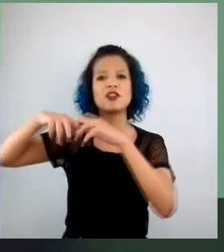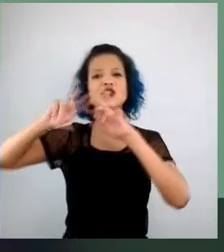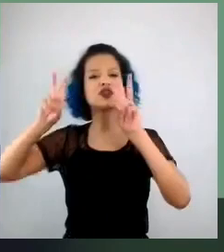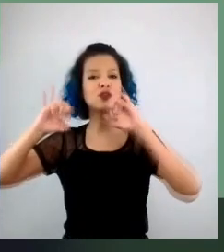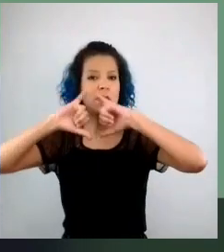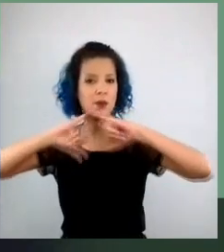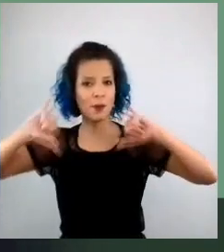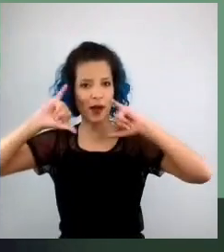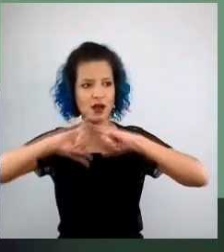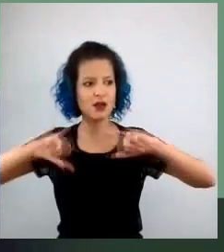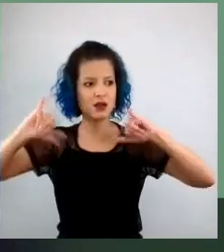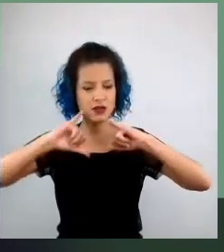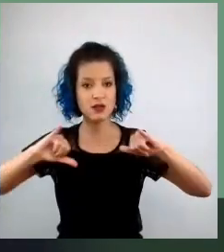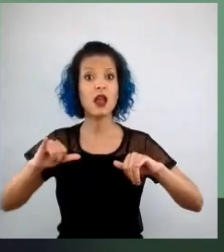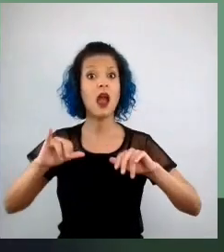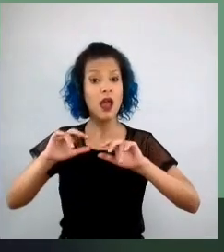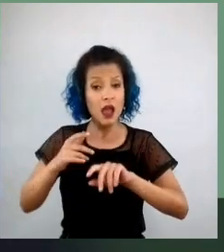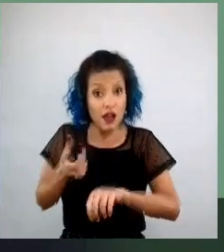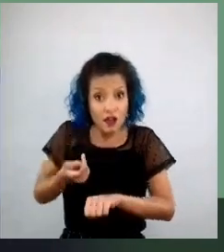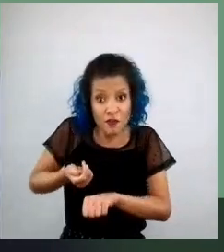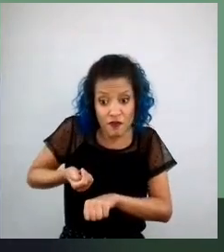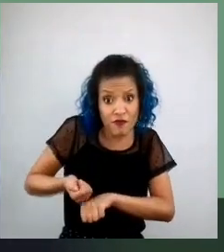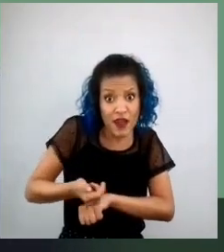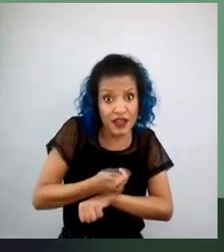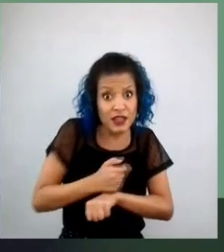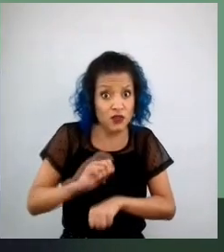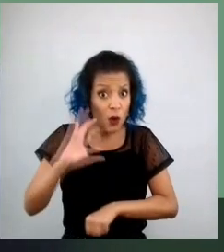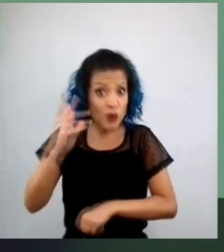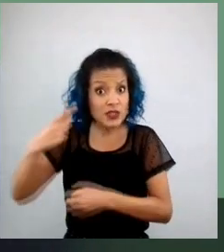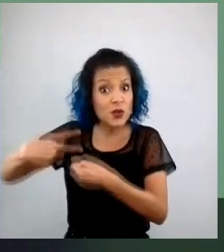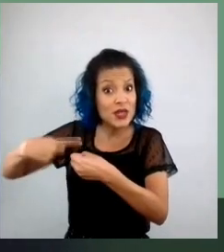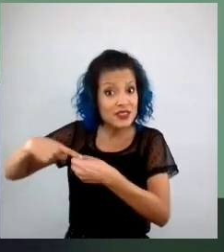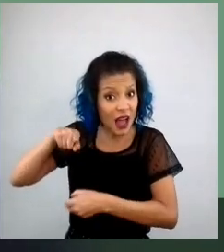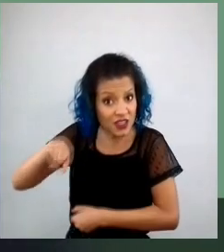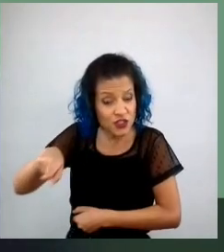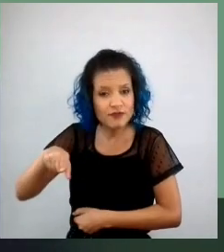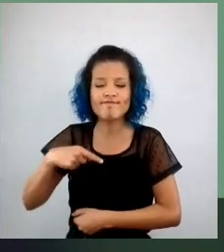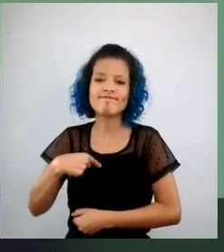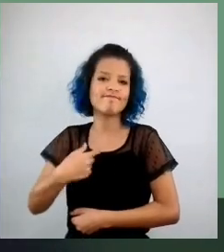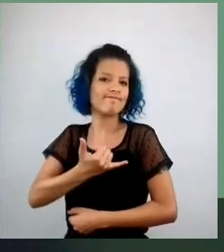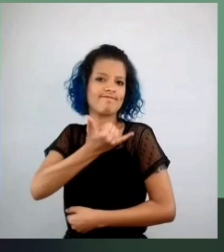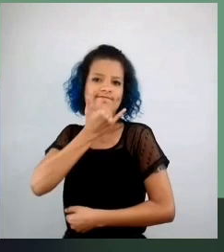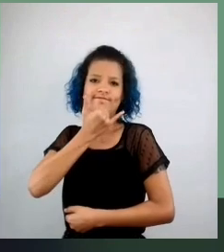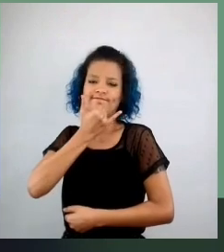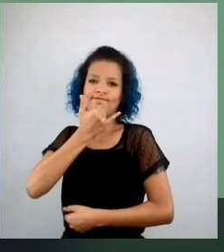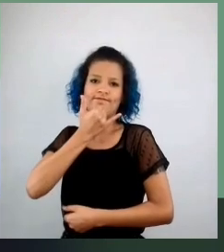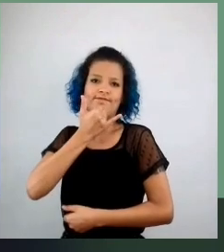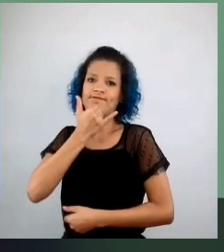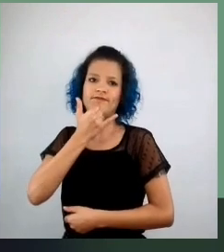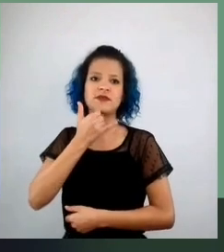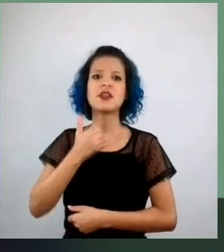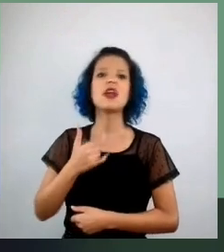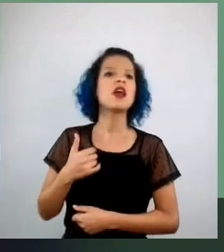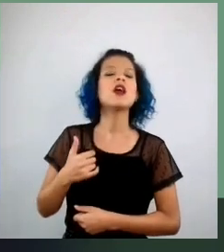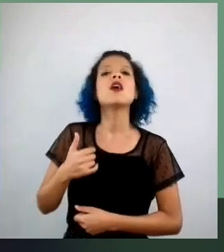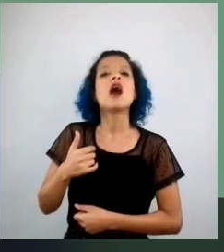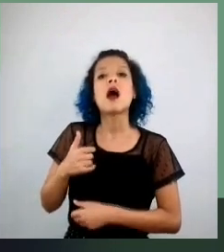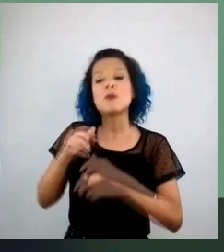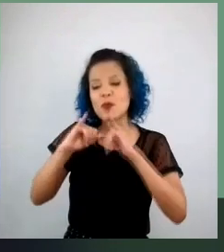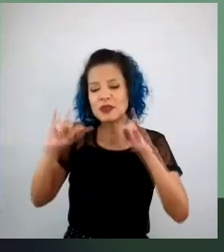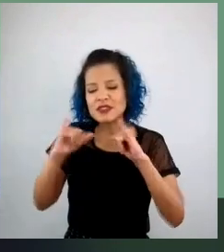eu não tinha pensado, não tinha ouvido uma coisa tão dura como a publicidade fabrica fake news, né,